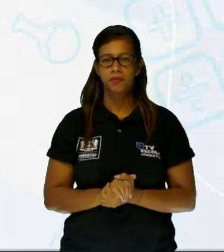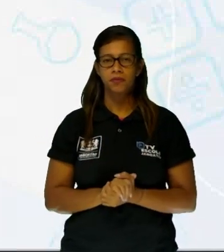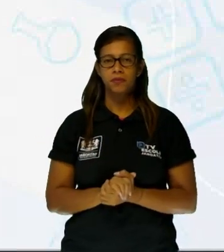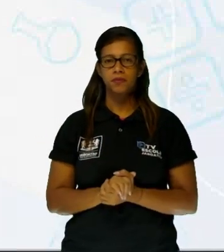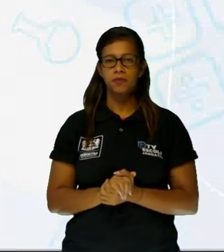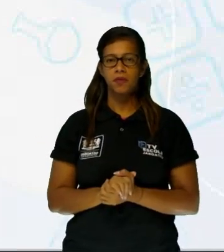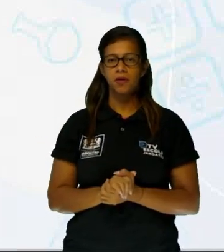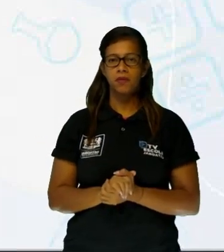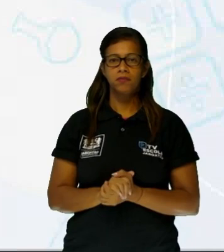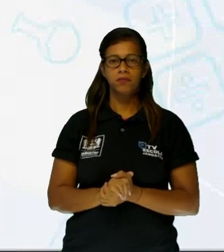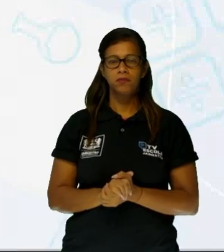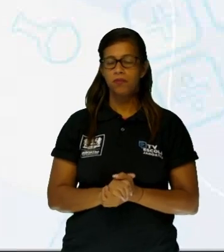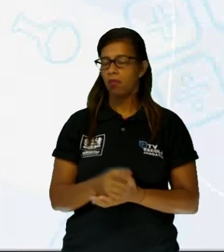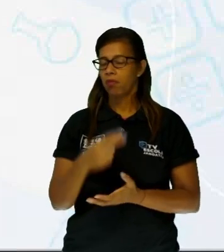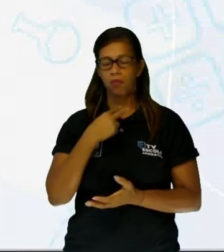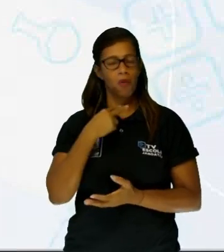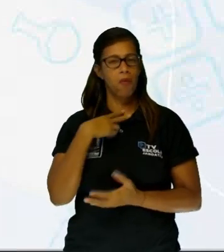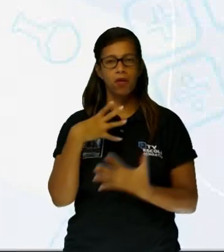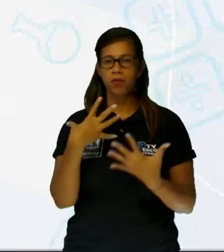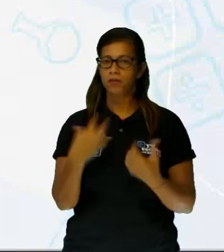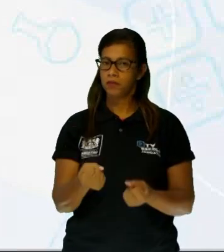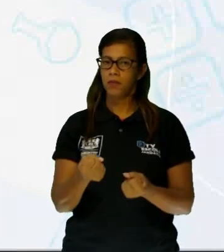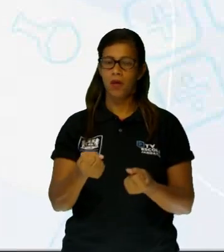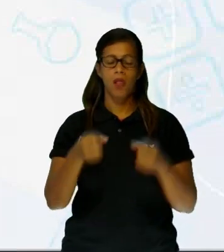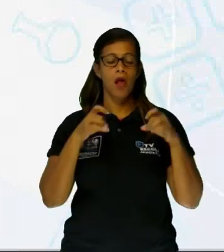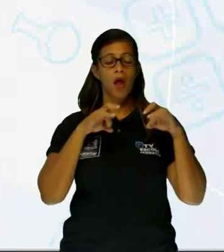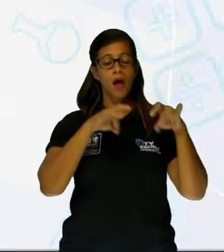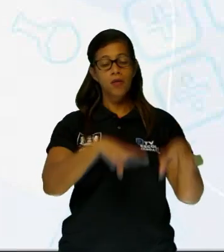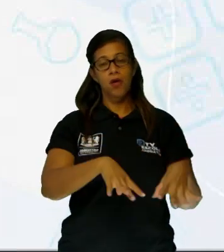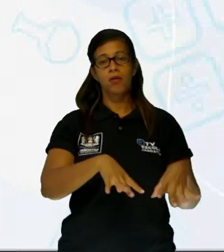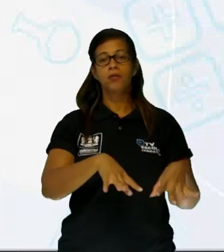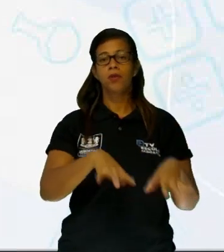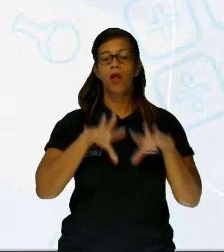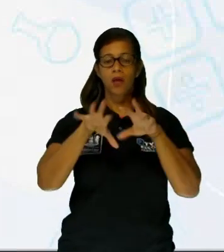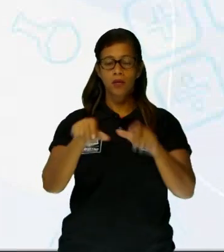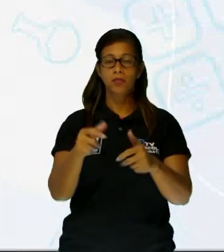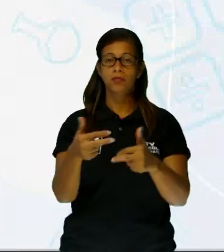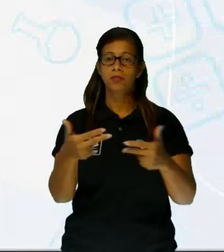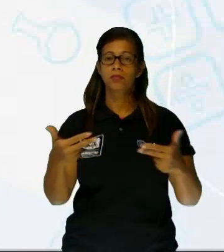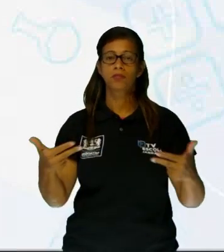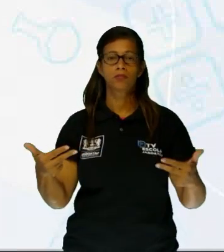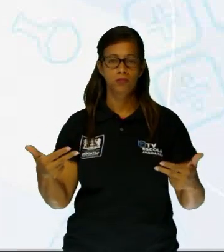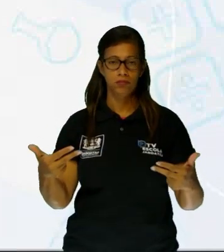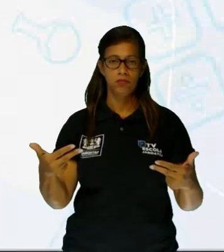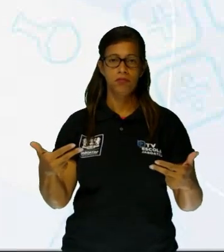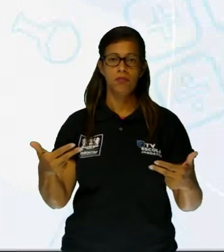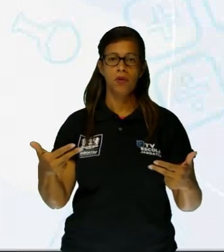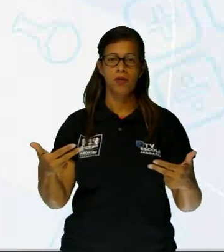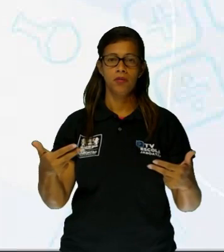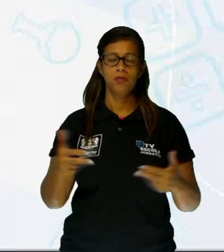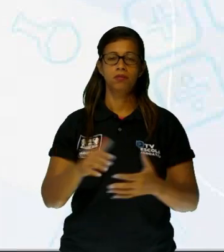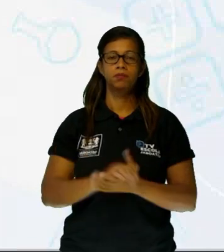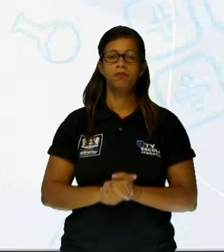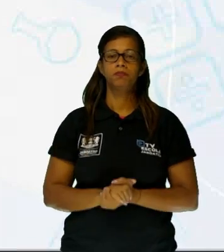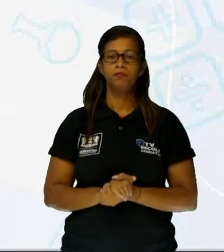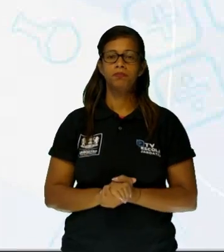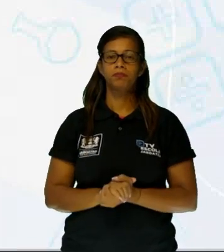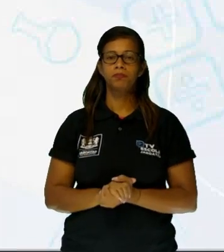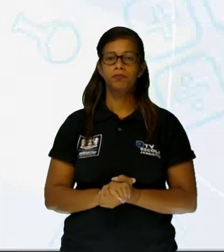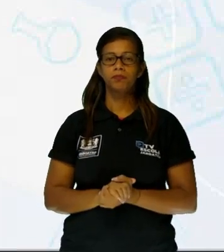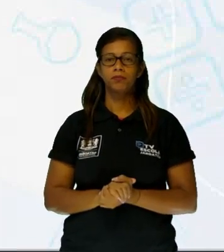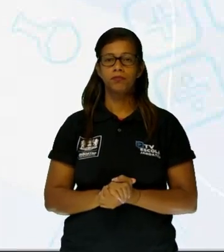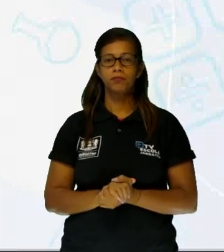inaceitável o abandono de animais domésticos, nativos ou exóticos. Não há desculpas. Não